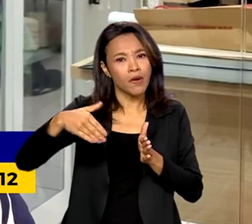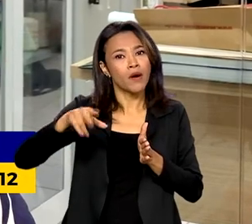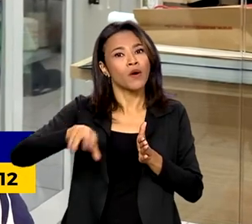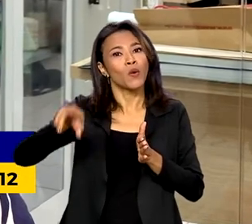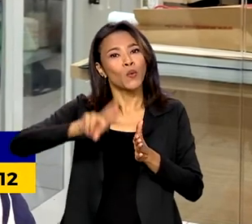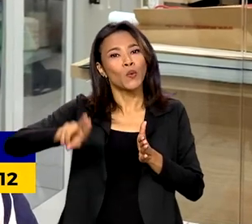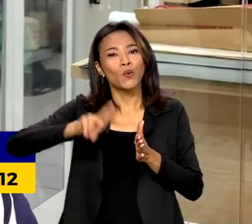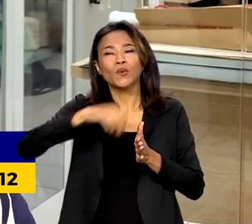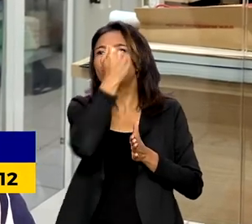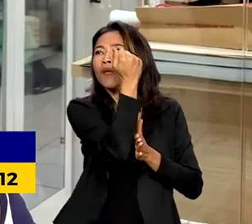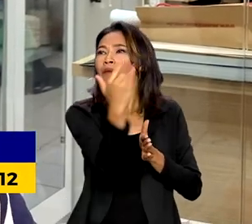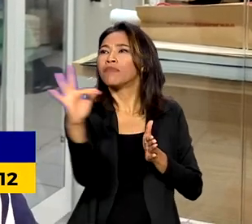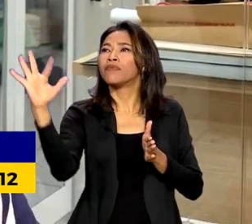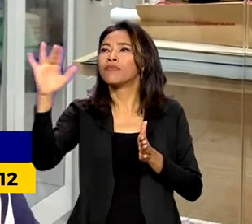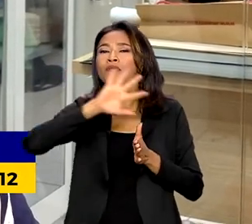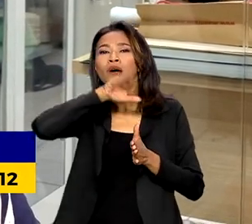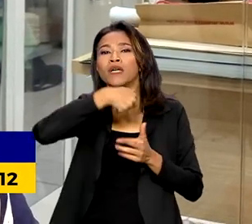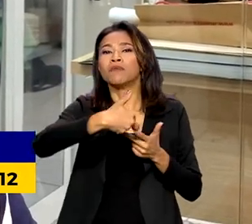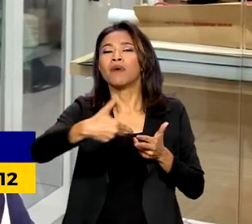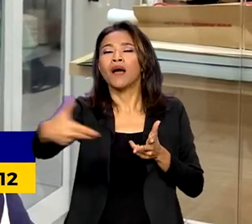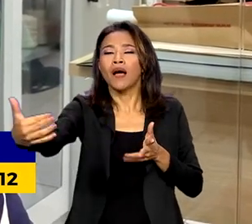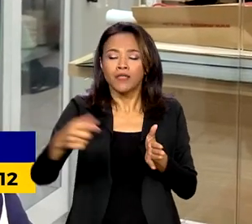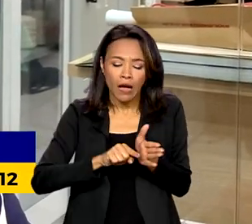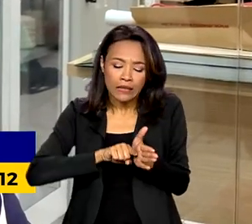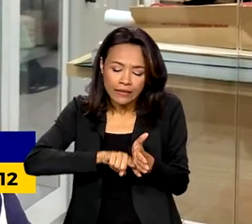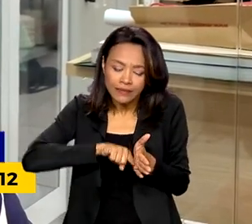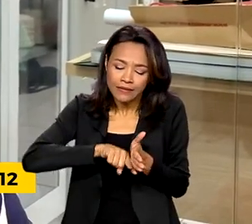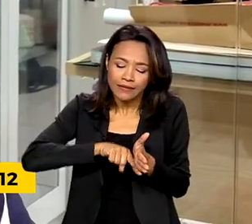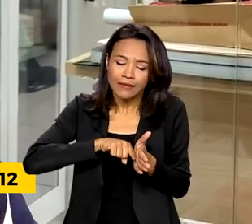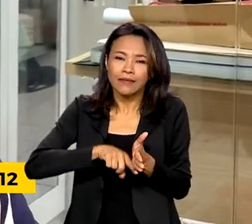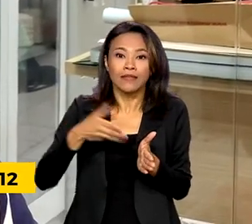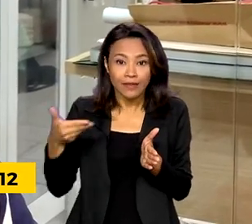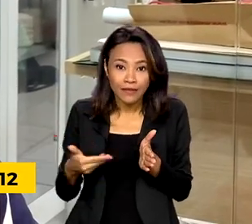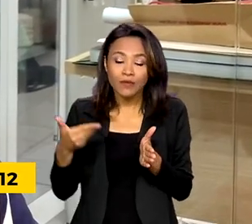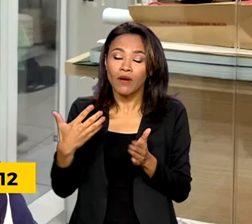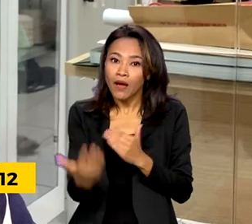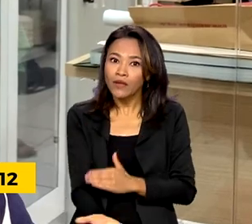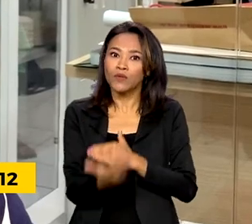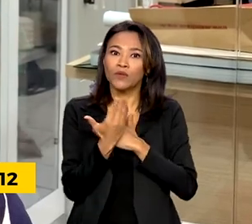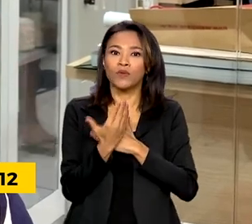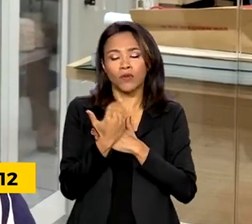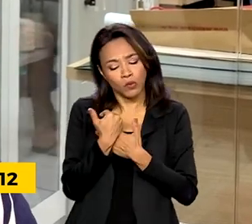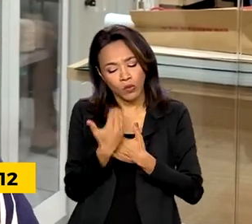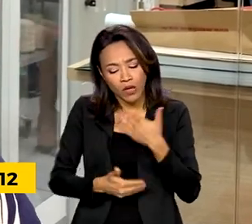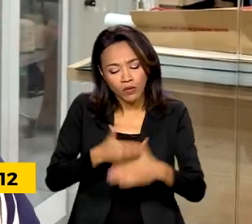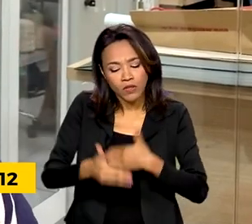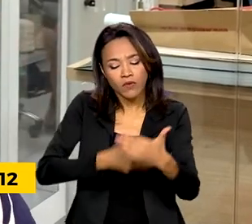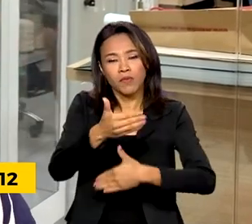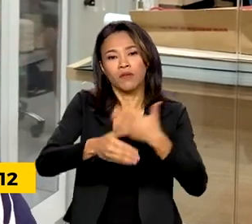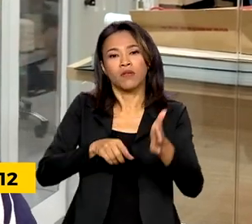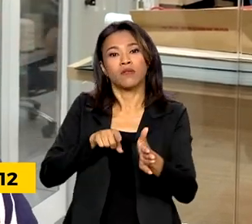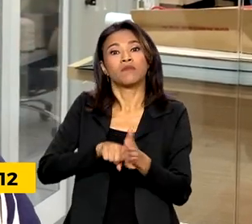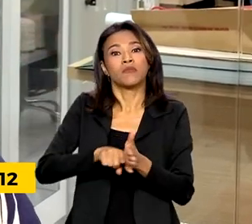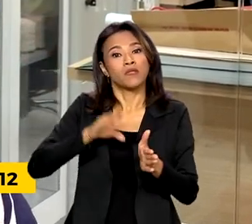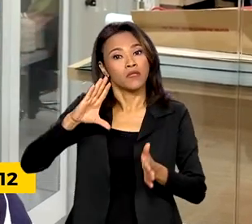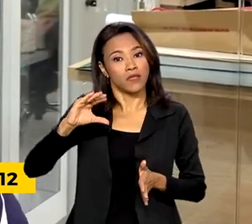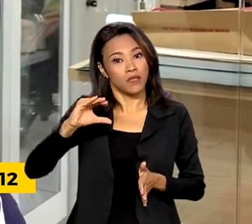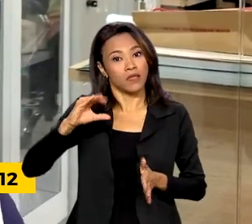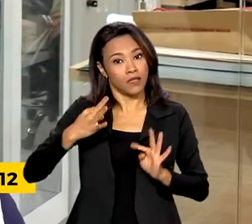da fauna, da flora, acaba beneficiando o desenvolvimento científico e tecnológico aqui na região.